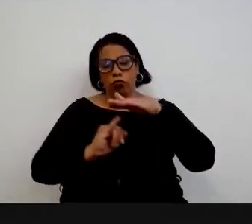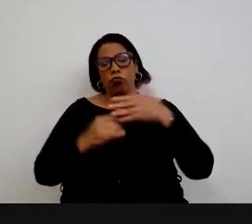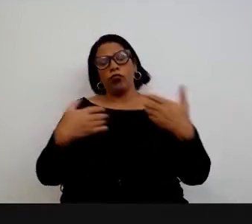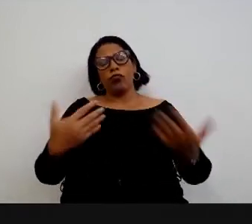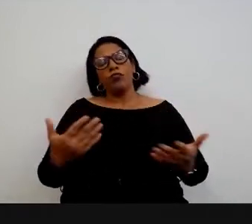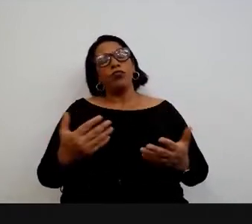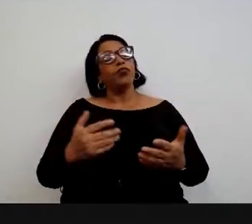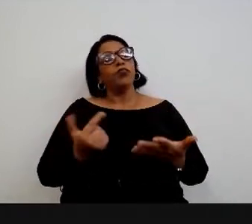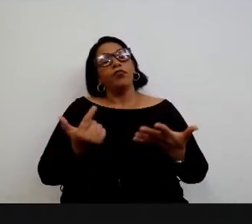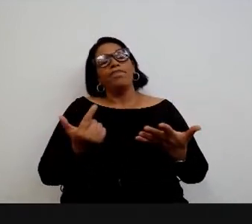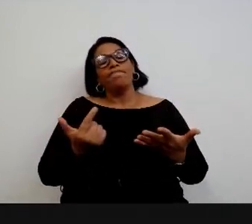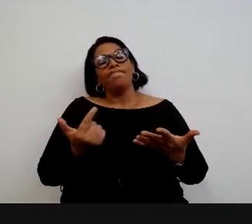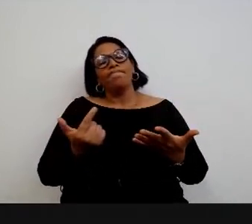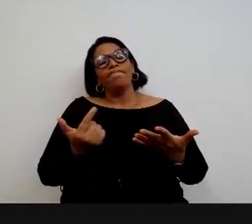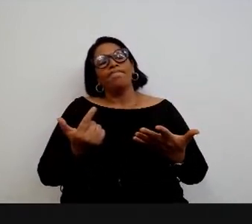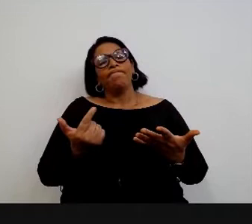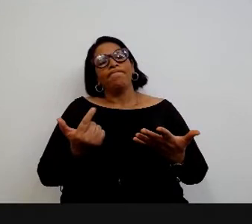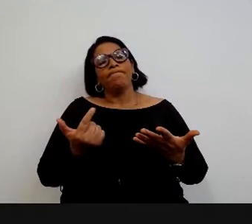Enfim,